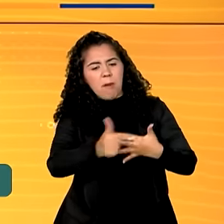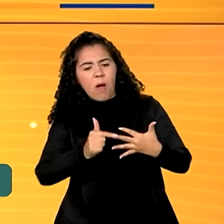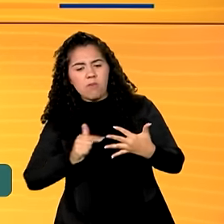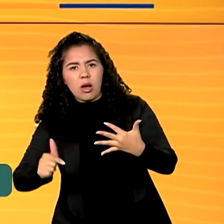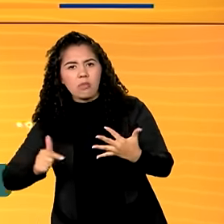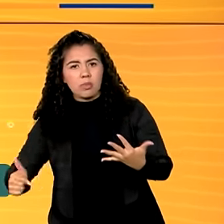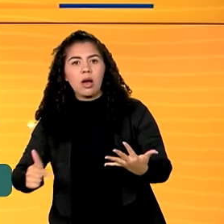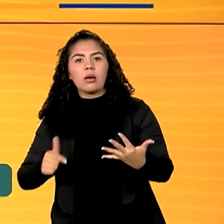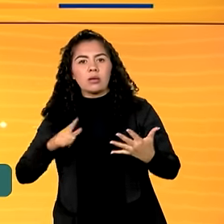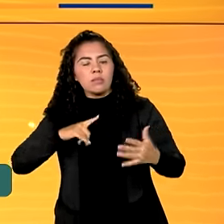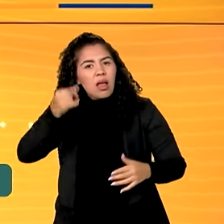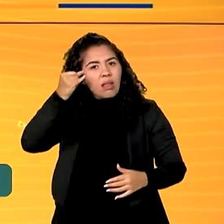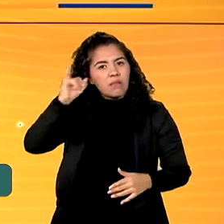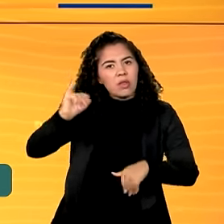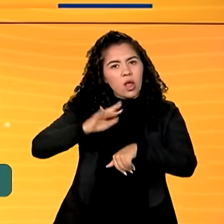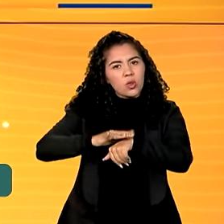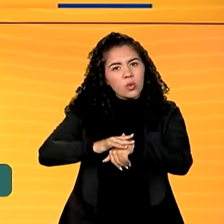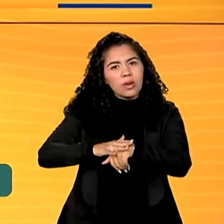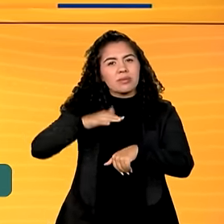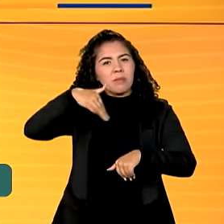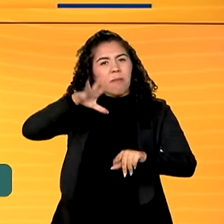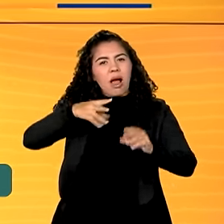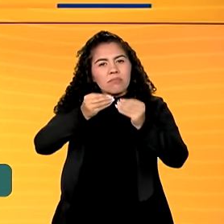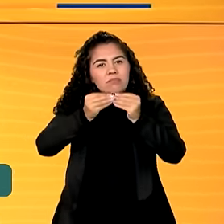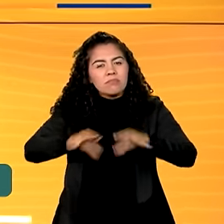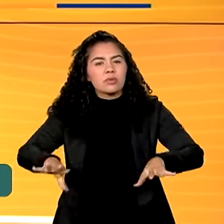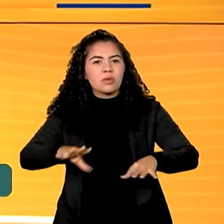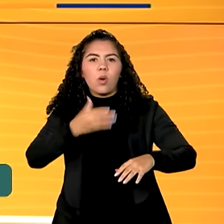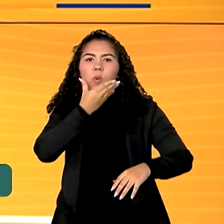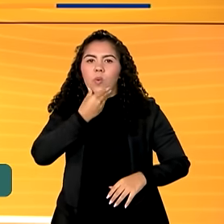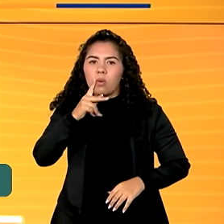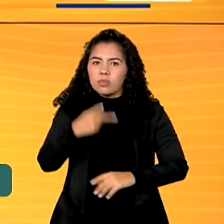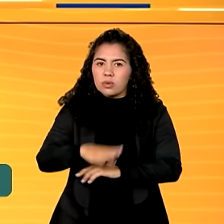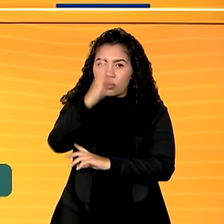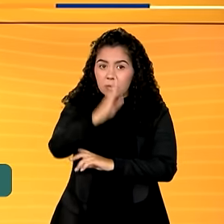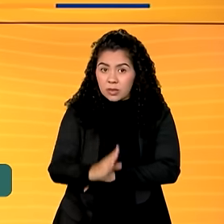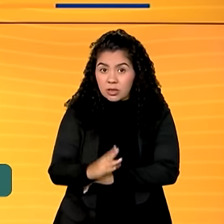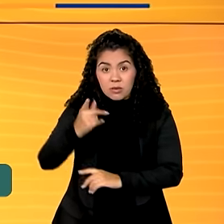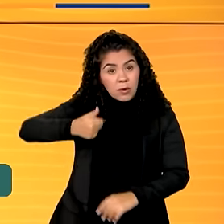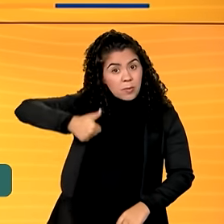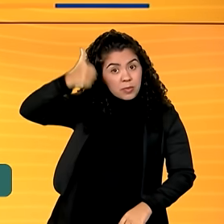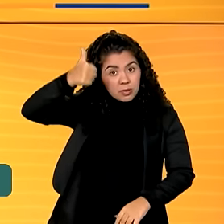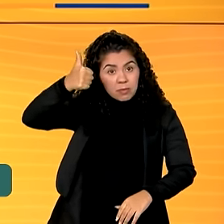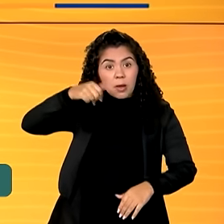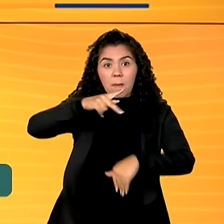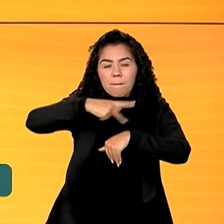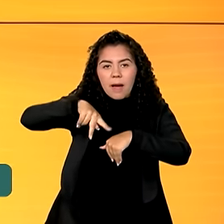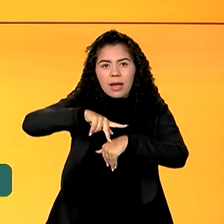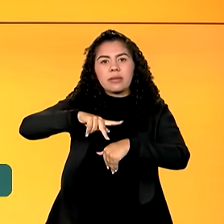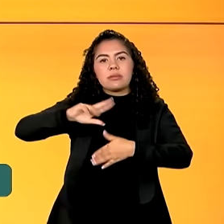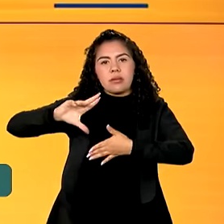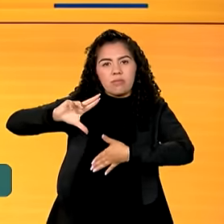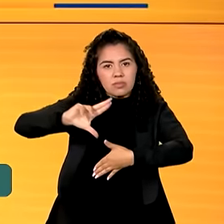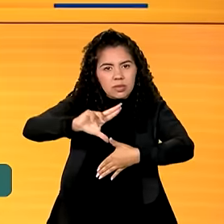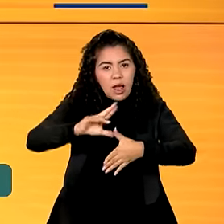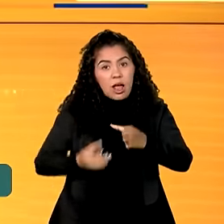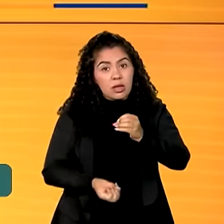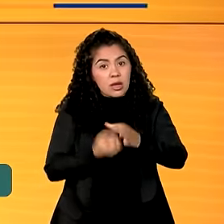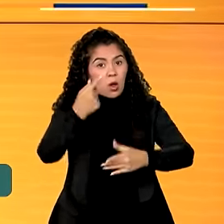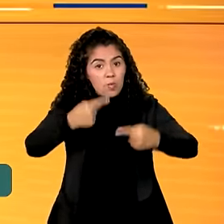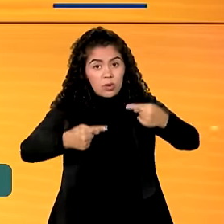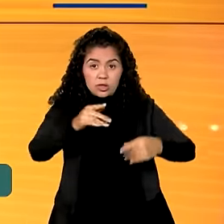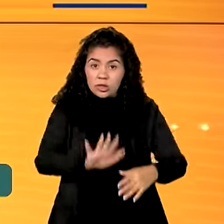doenças que mais afetam os homens brasileiros e o Brasil foi o primeiro país da América Latina a criar uma política